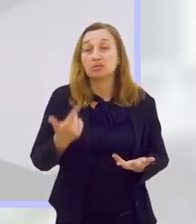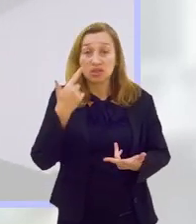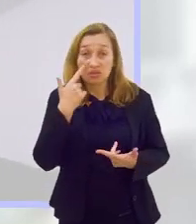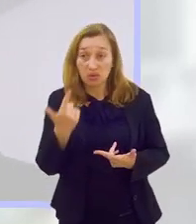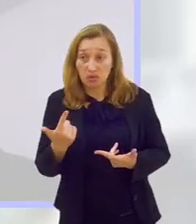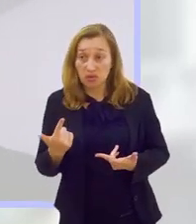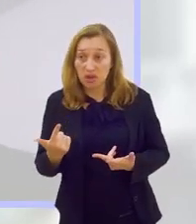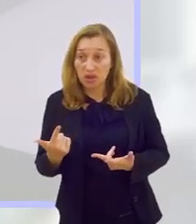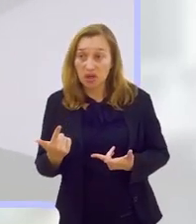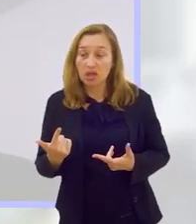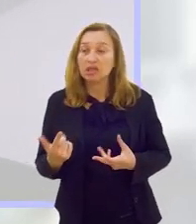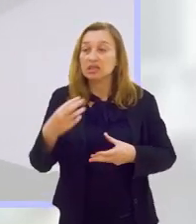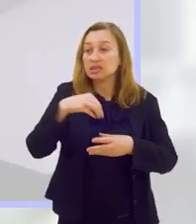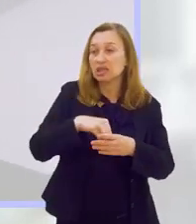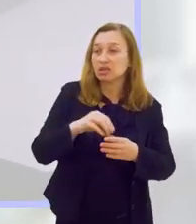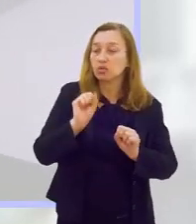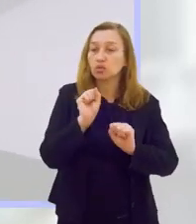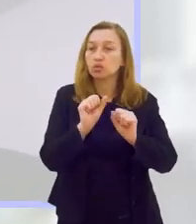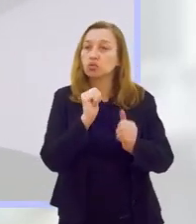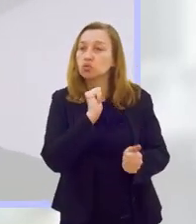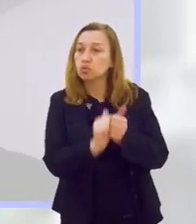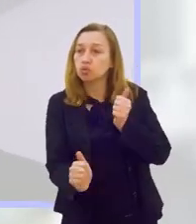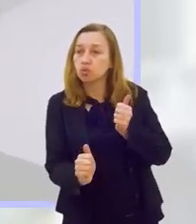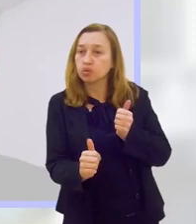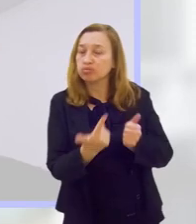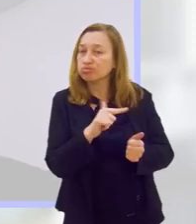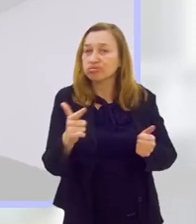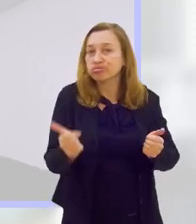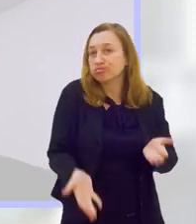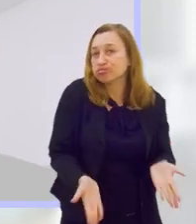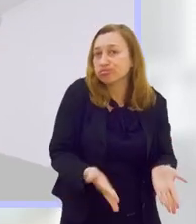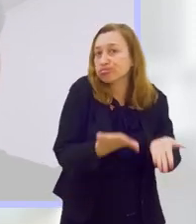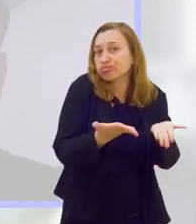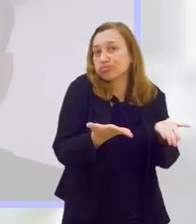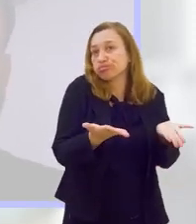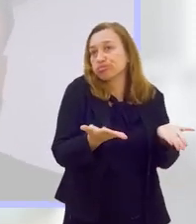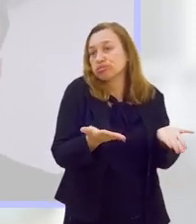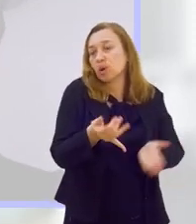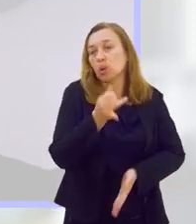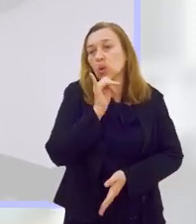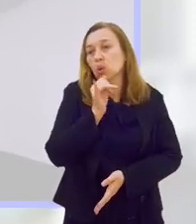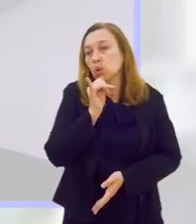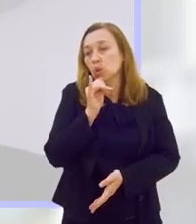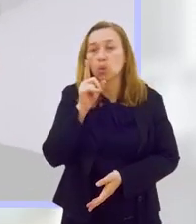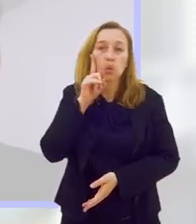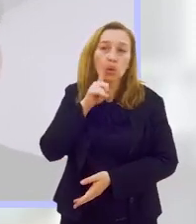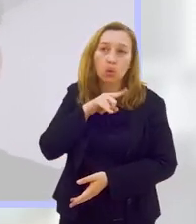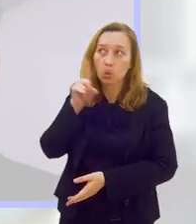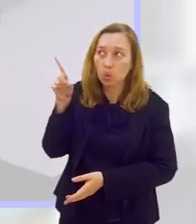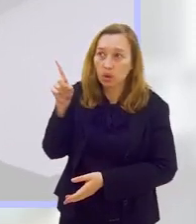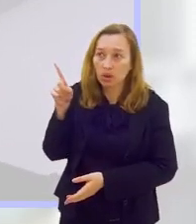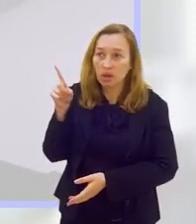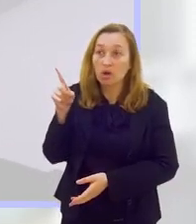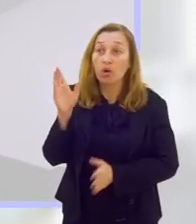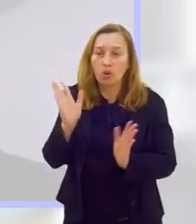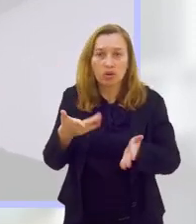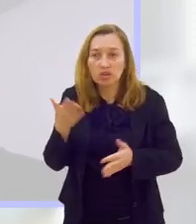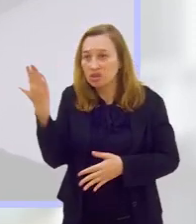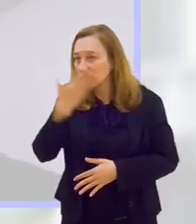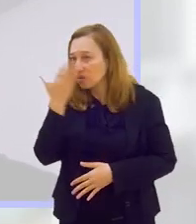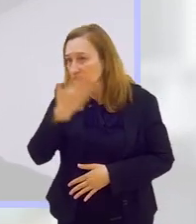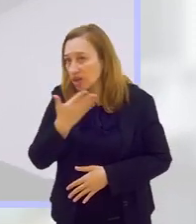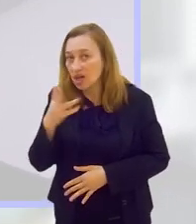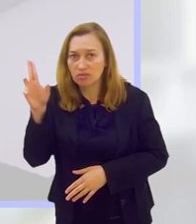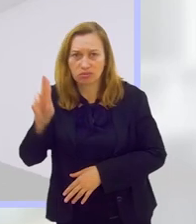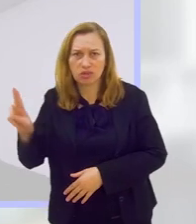se você for olhar dentro do esporte, nós não temos tanto incentivo quanto, por exemplo, nos Estados Unidos. Hoje, você